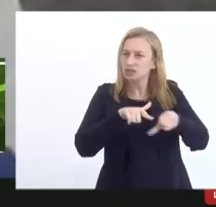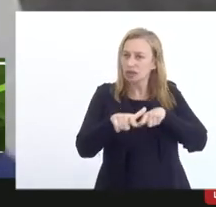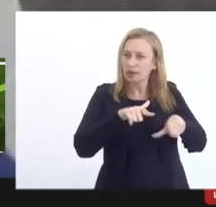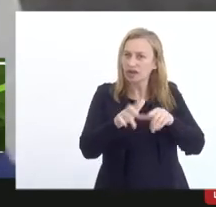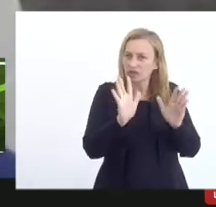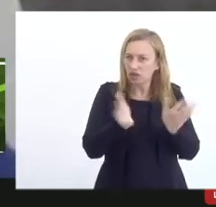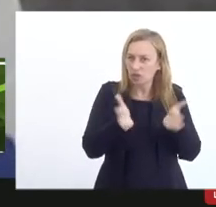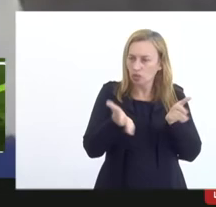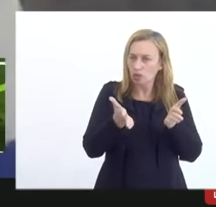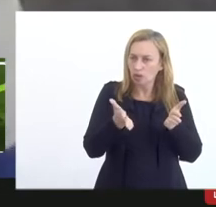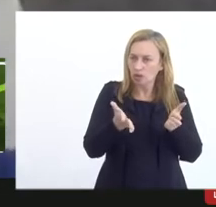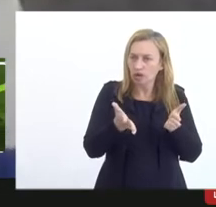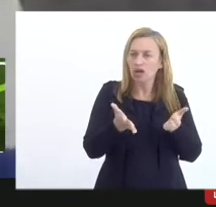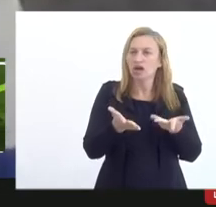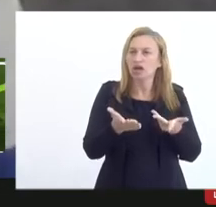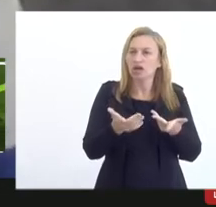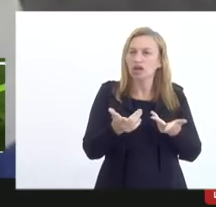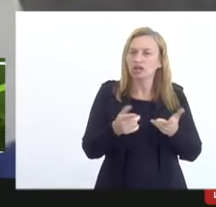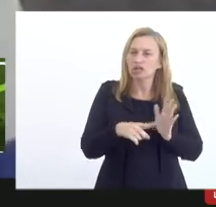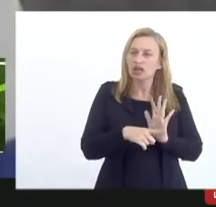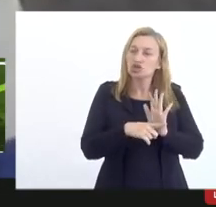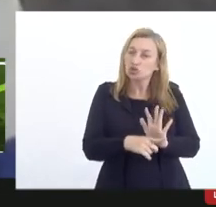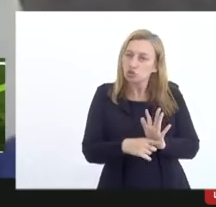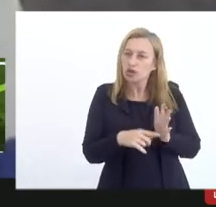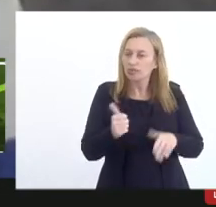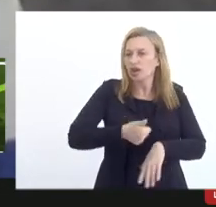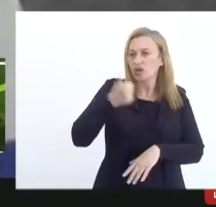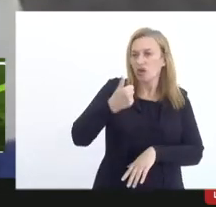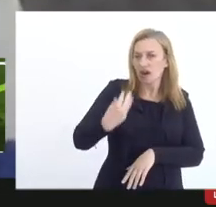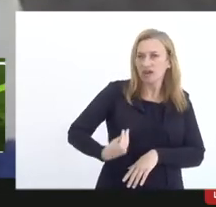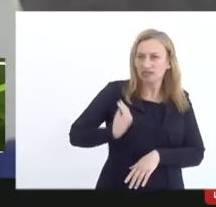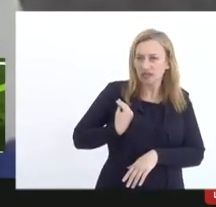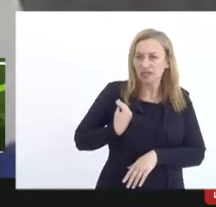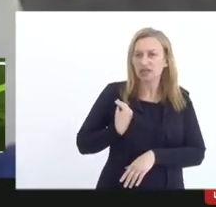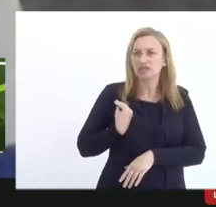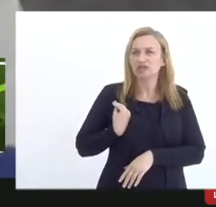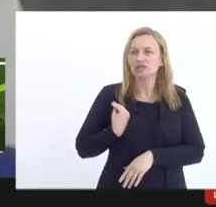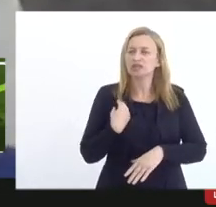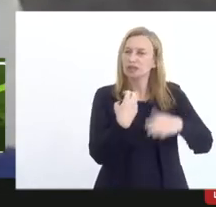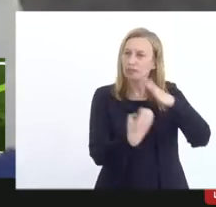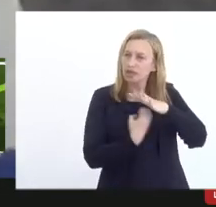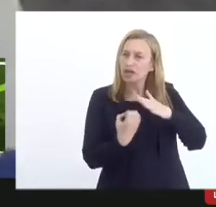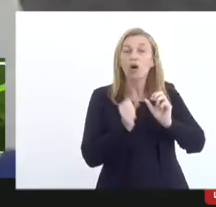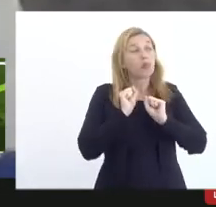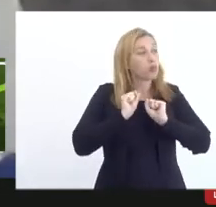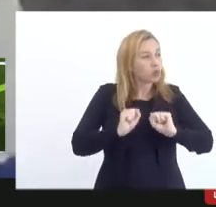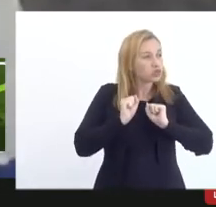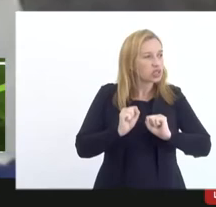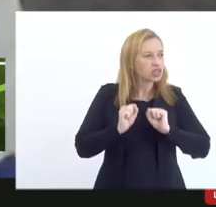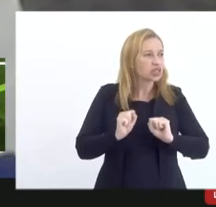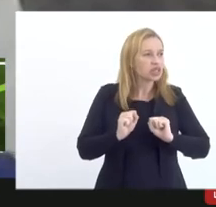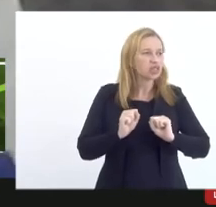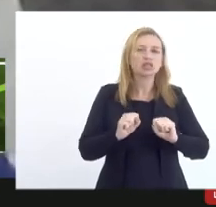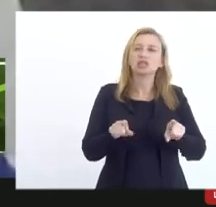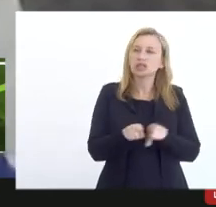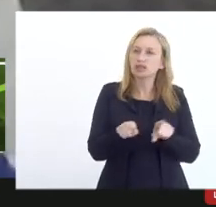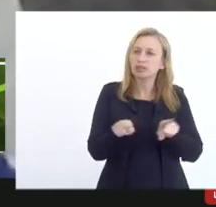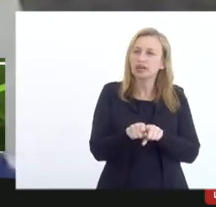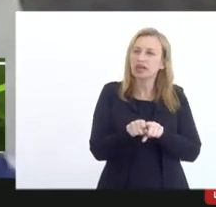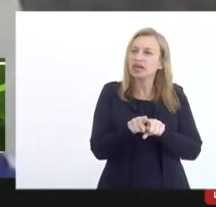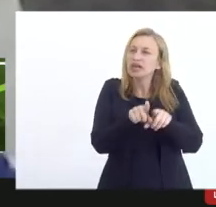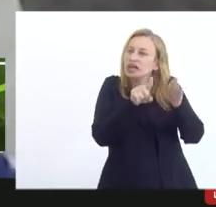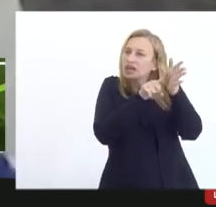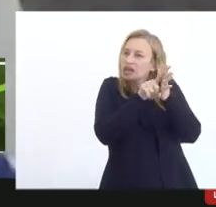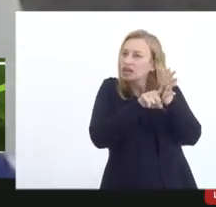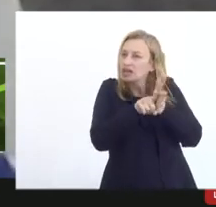que facilita né não a frosta mas facilita a vida do proponente ele poderia ter um facilitador que é a checagem